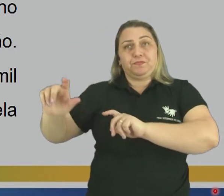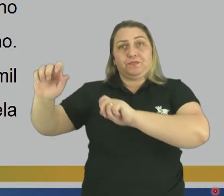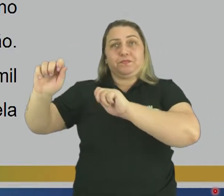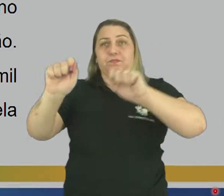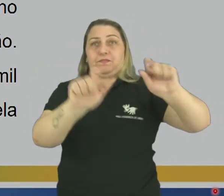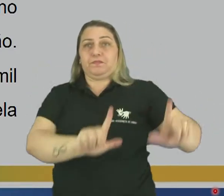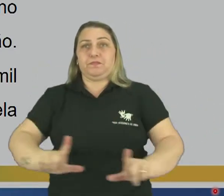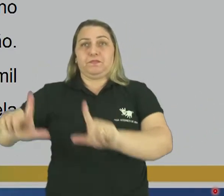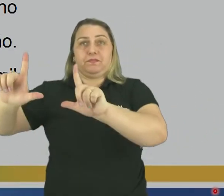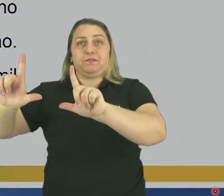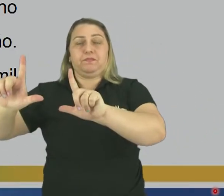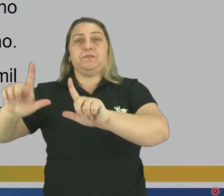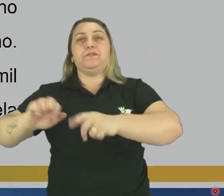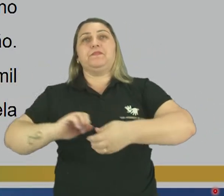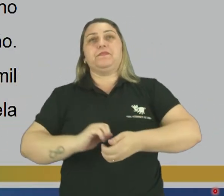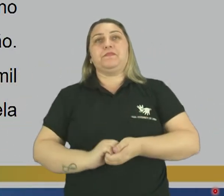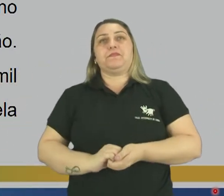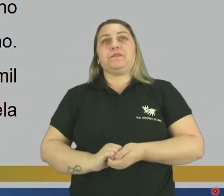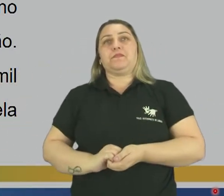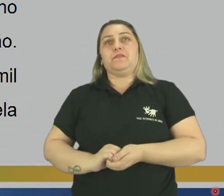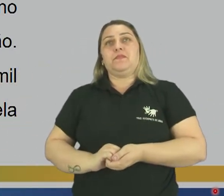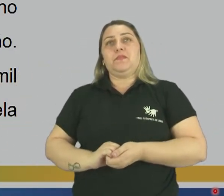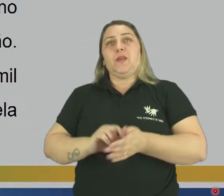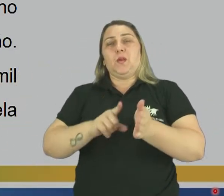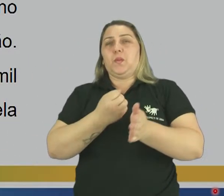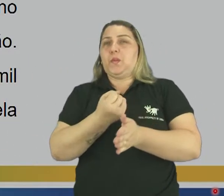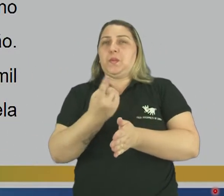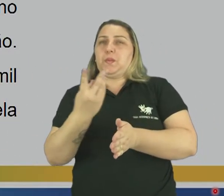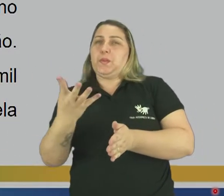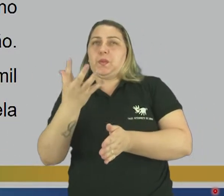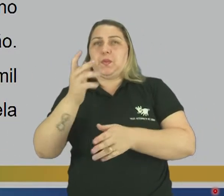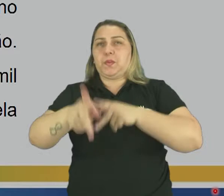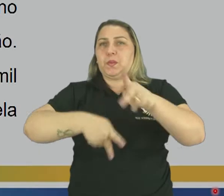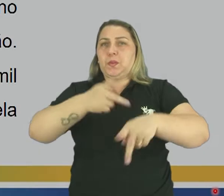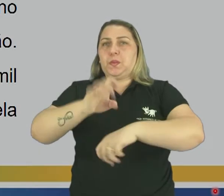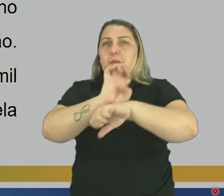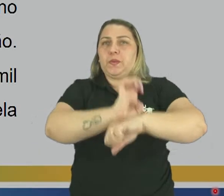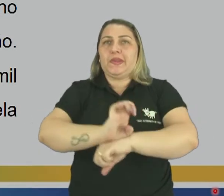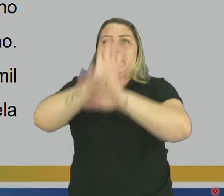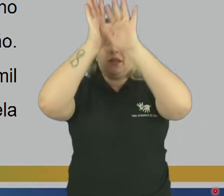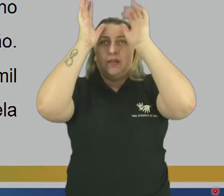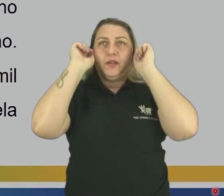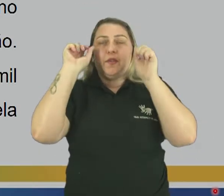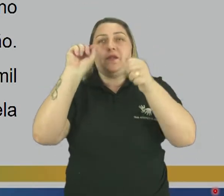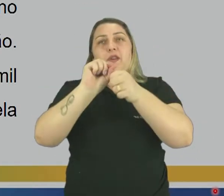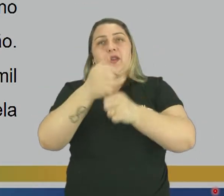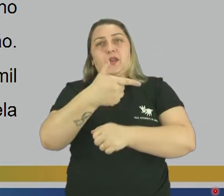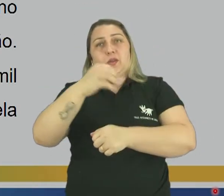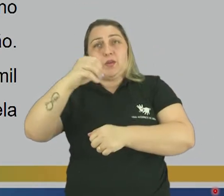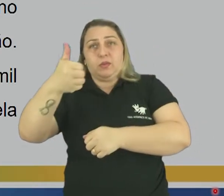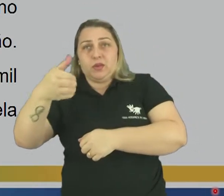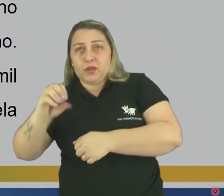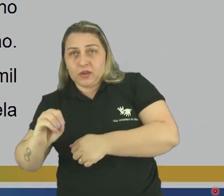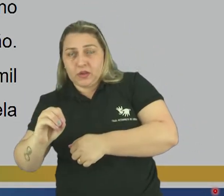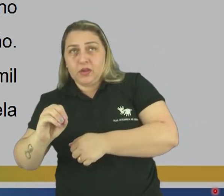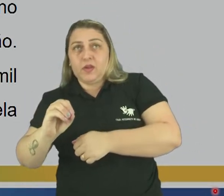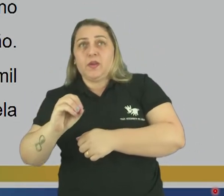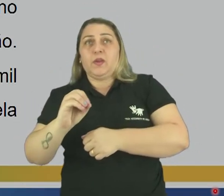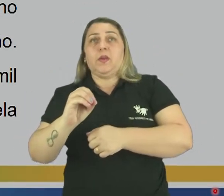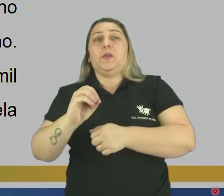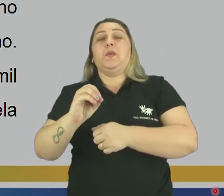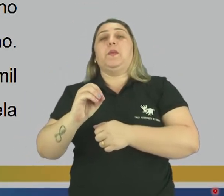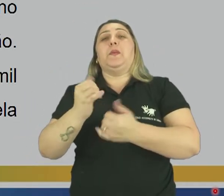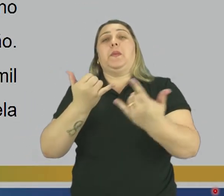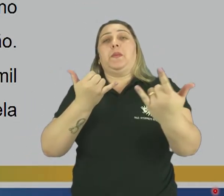Observe. Conforme contagem populacional do estado do Acre, realizada em 2010, pelo